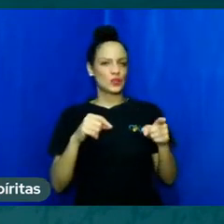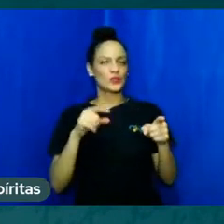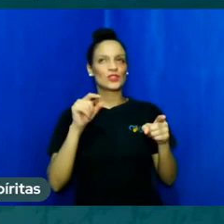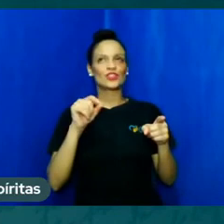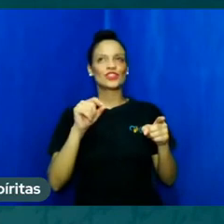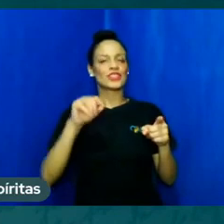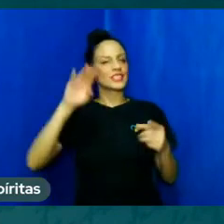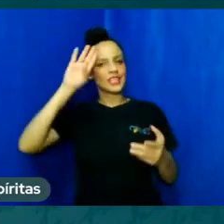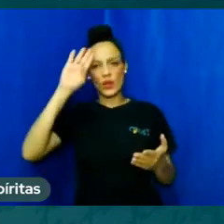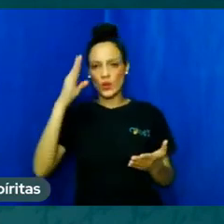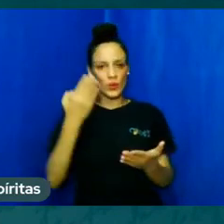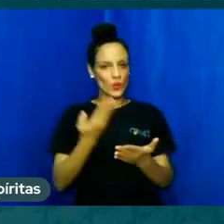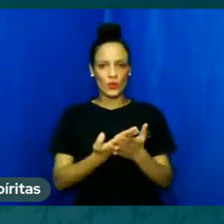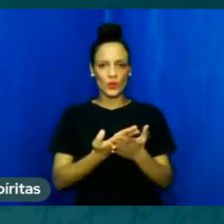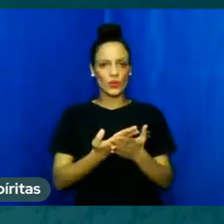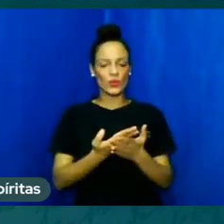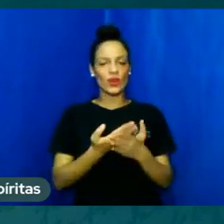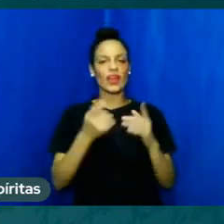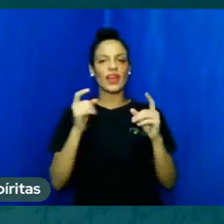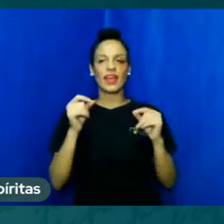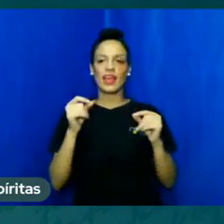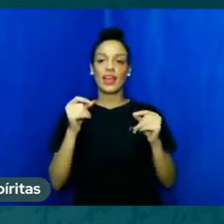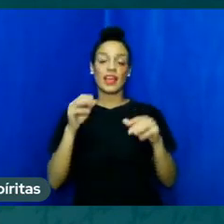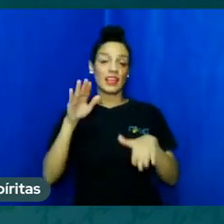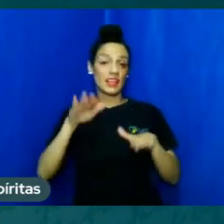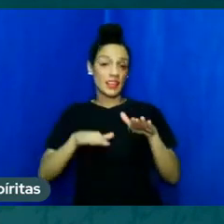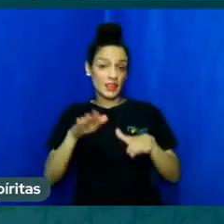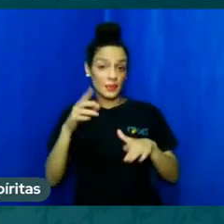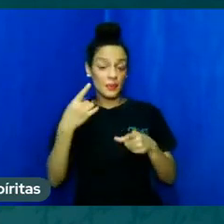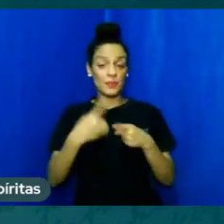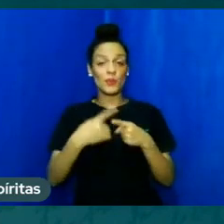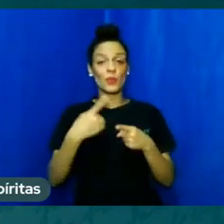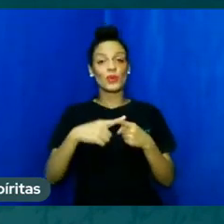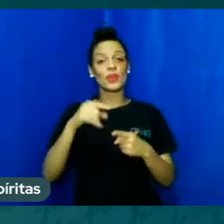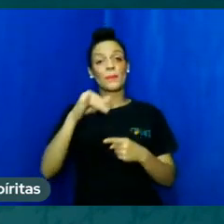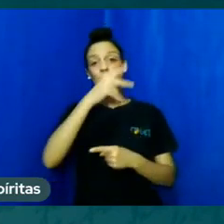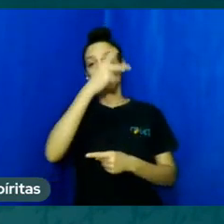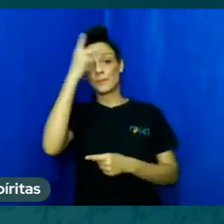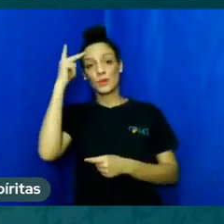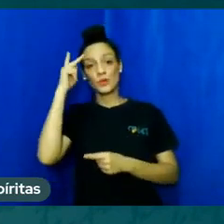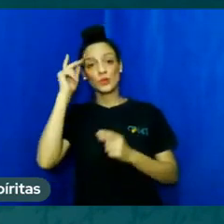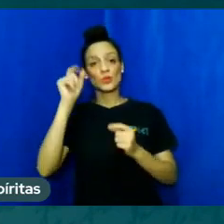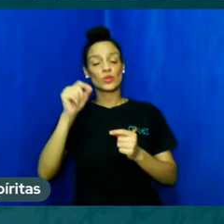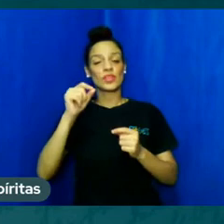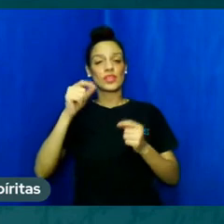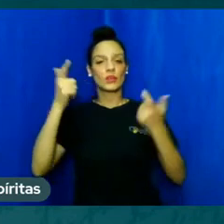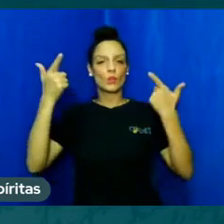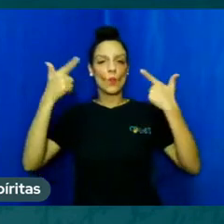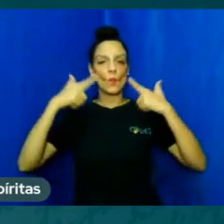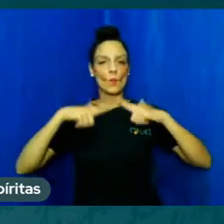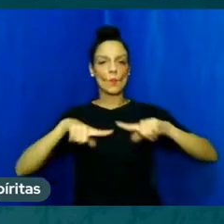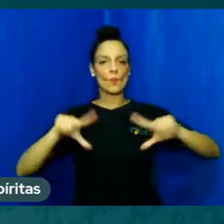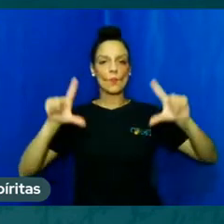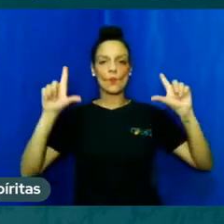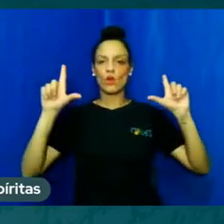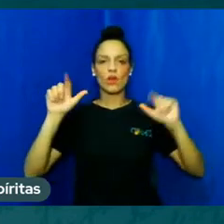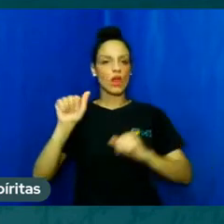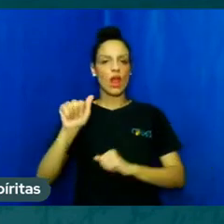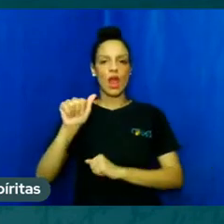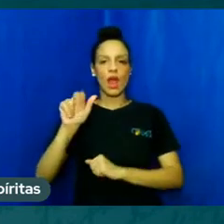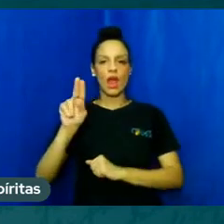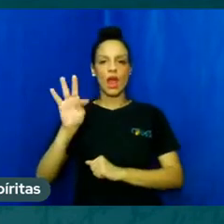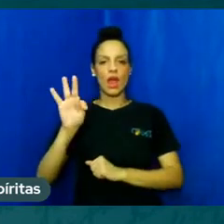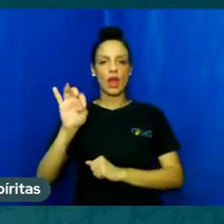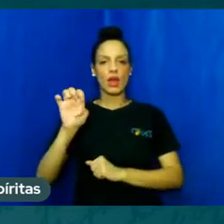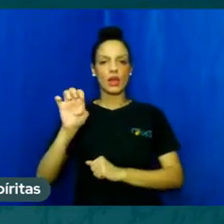muito relativa, porque é o próprio ateu, que ele não crê em Deus, então é uma